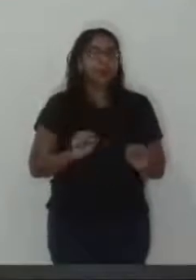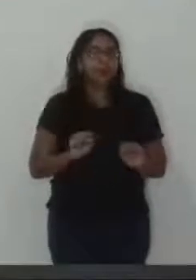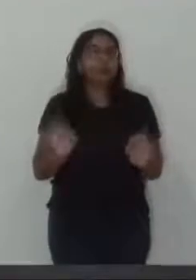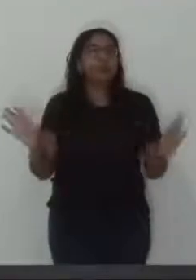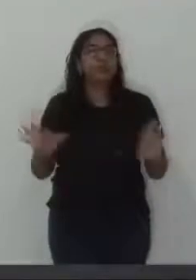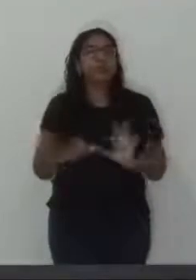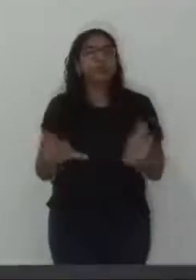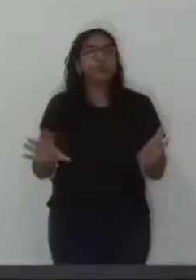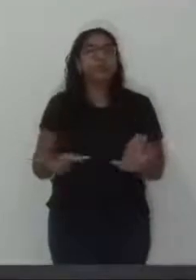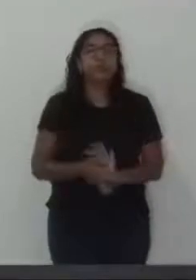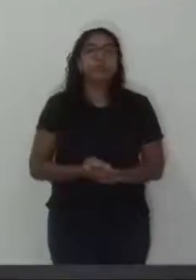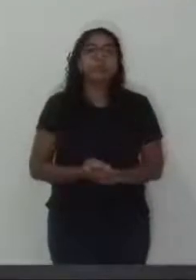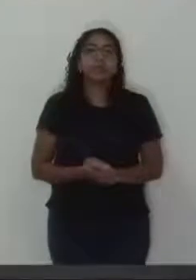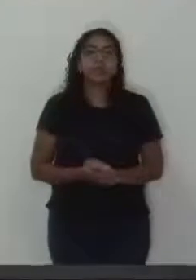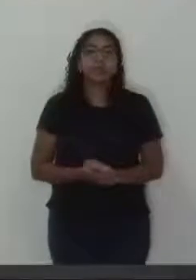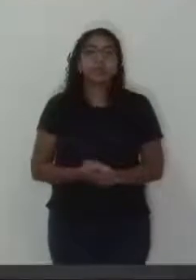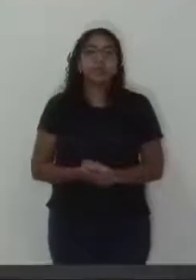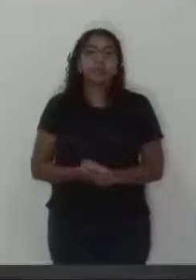Presidente.